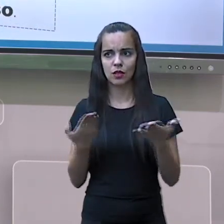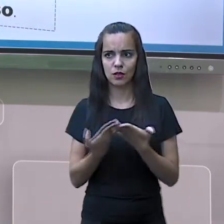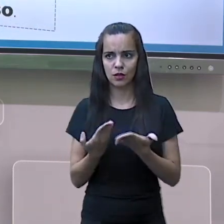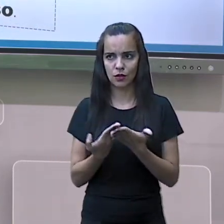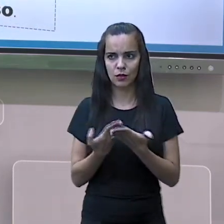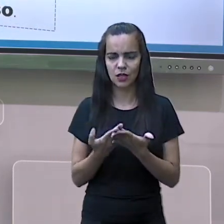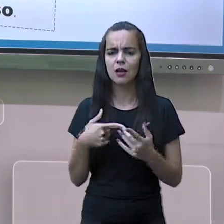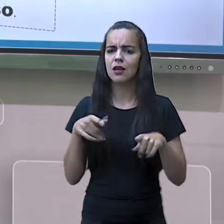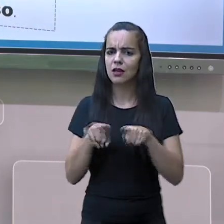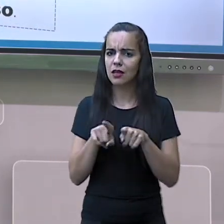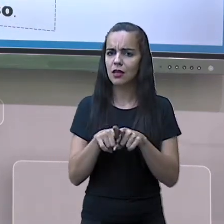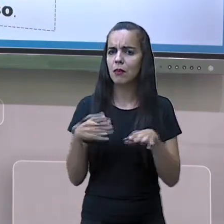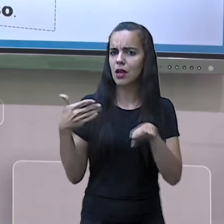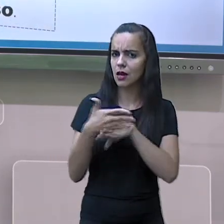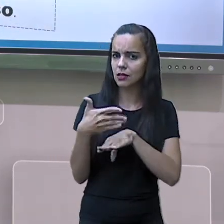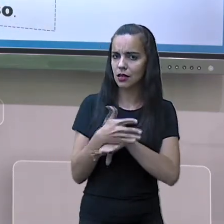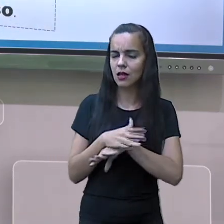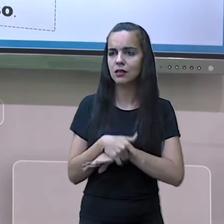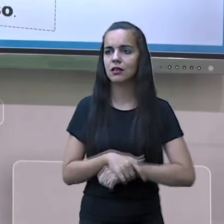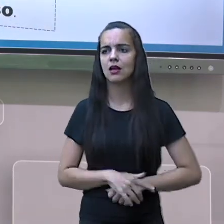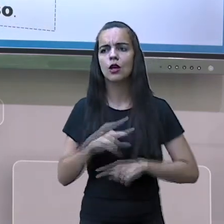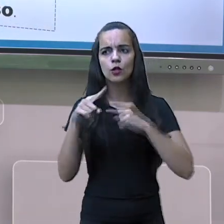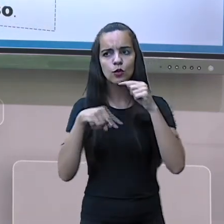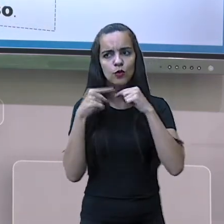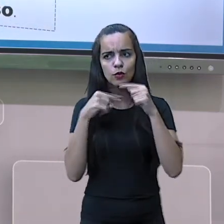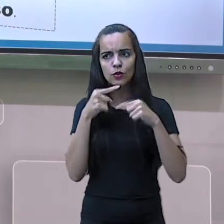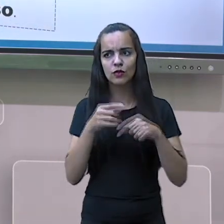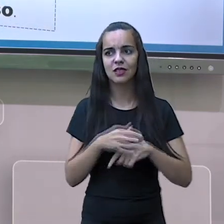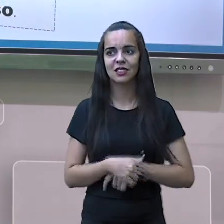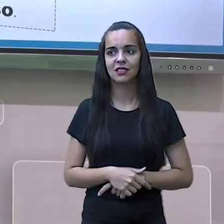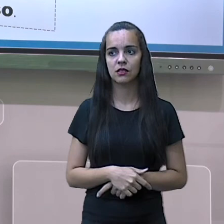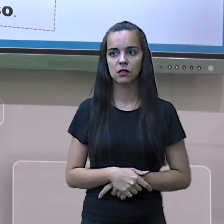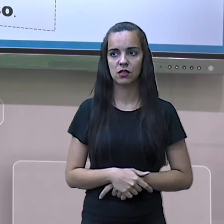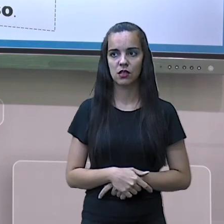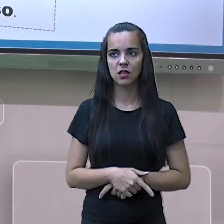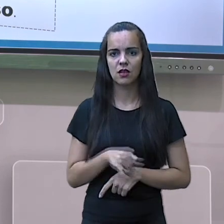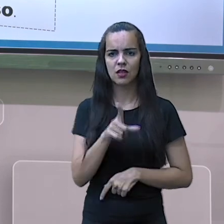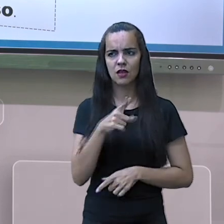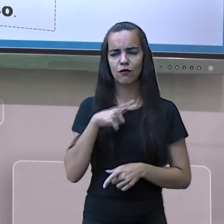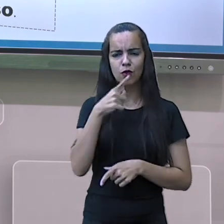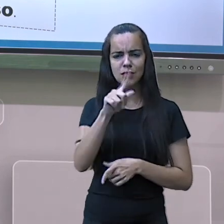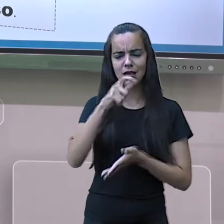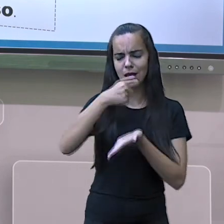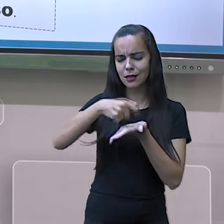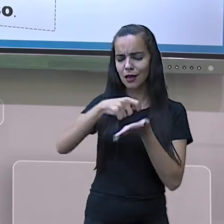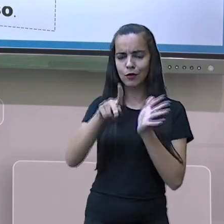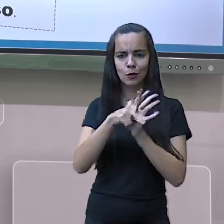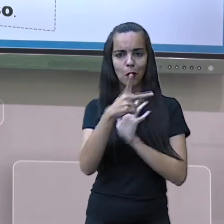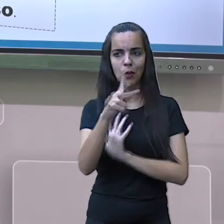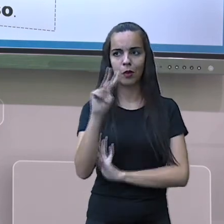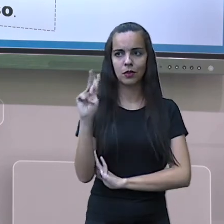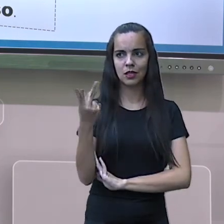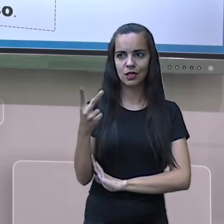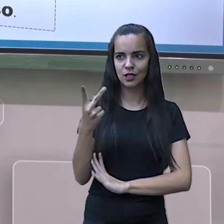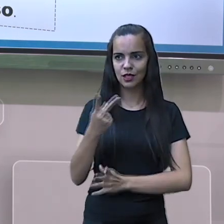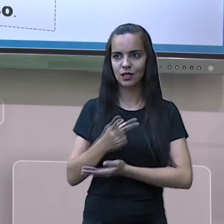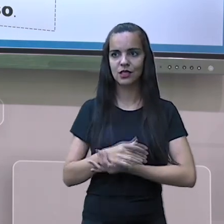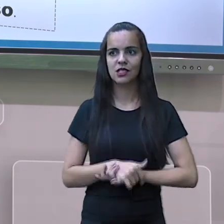plataforma e se tornar o autor da sua história, tá certo? Faça as atividades,